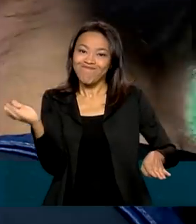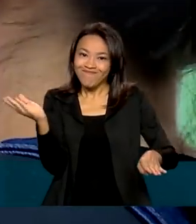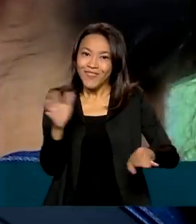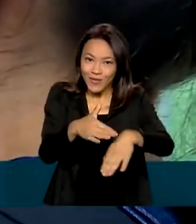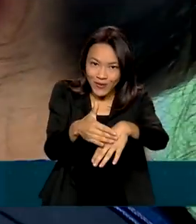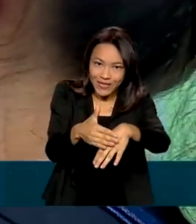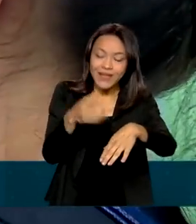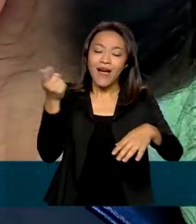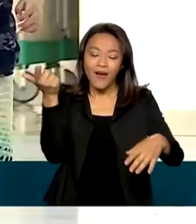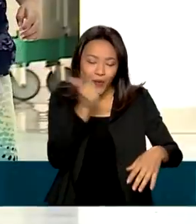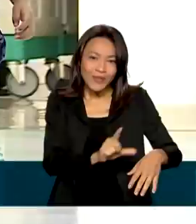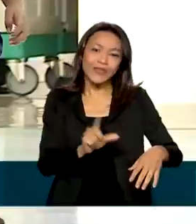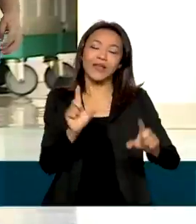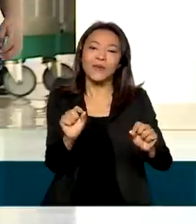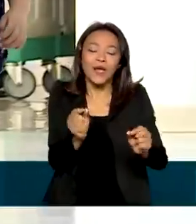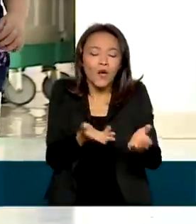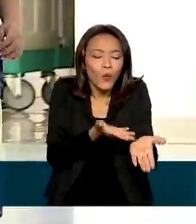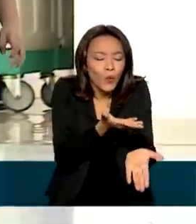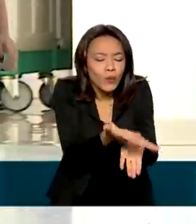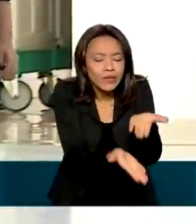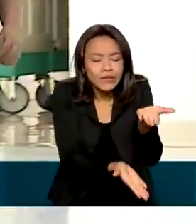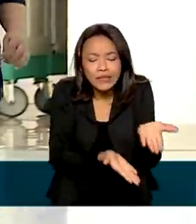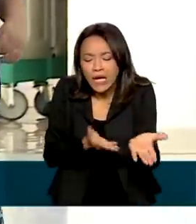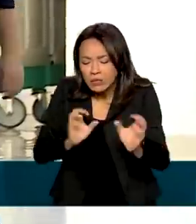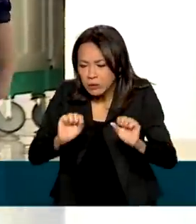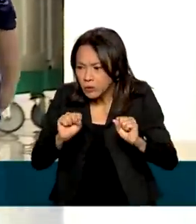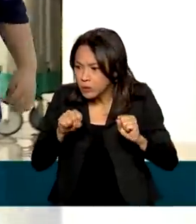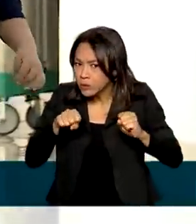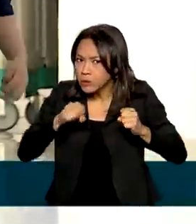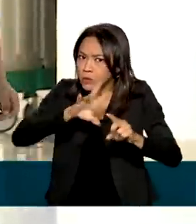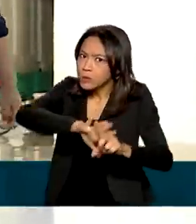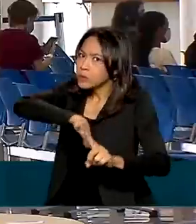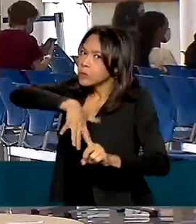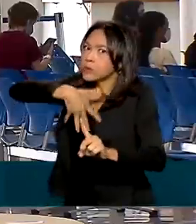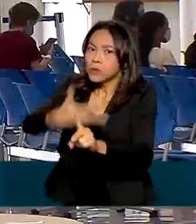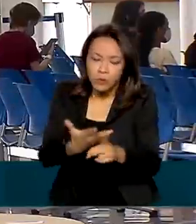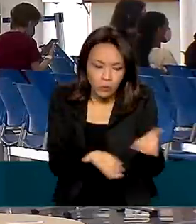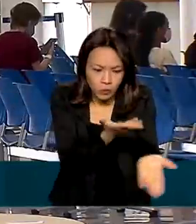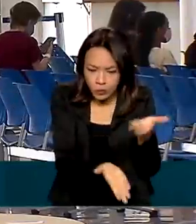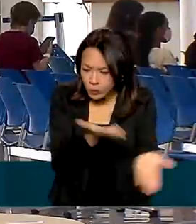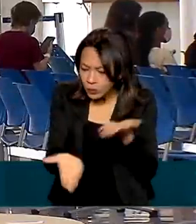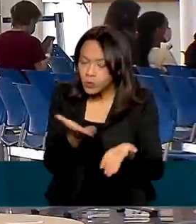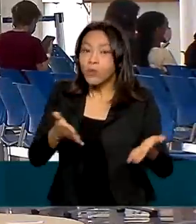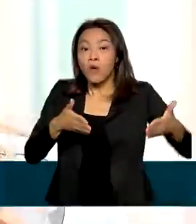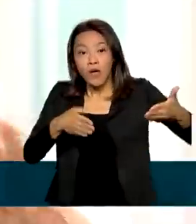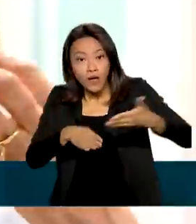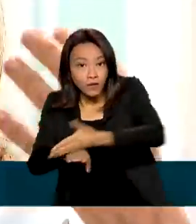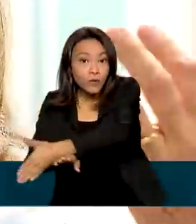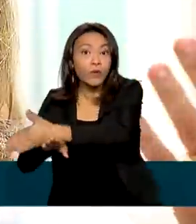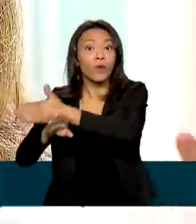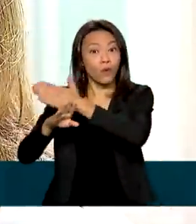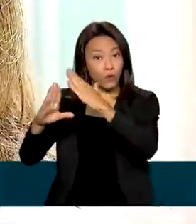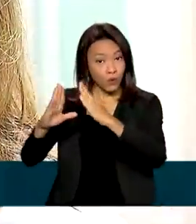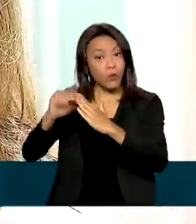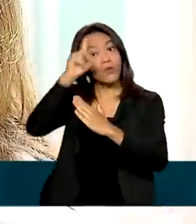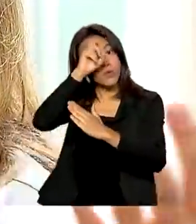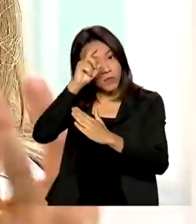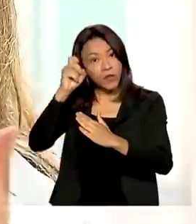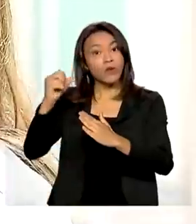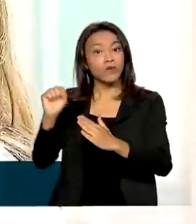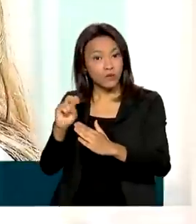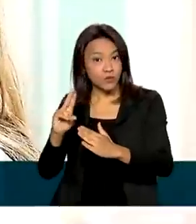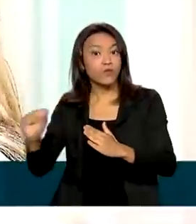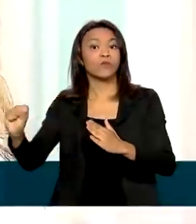passam a receber cuidados redobrados ao dar entrada numa unidade do SUS. Relacionar com a atenção